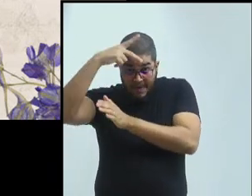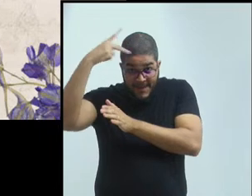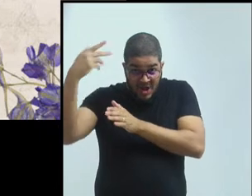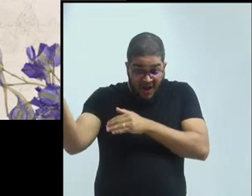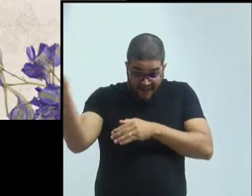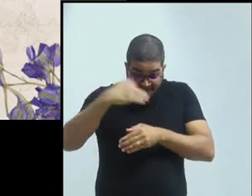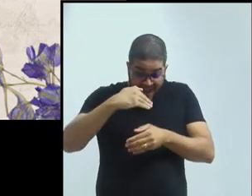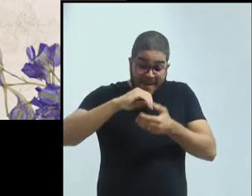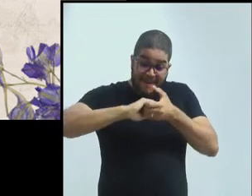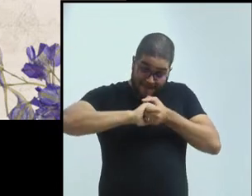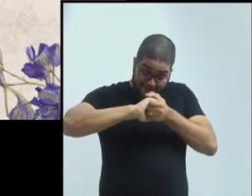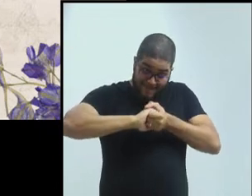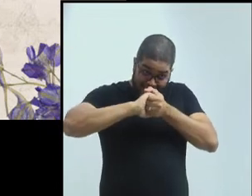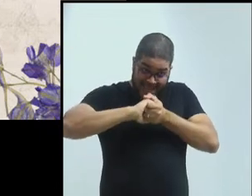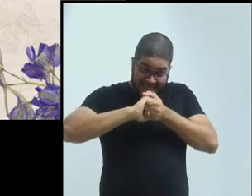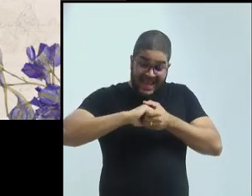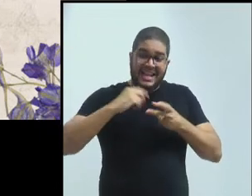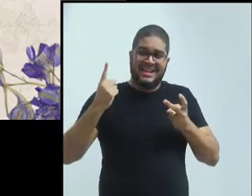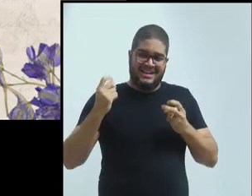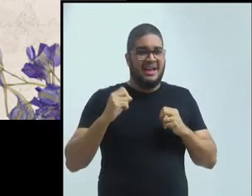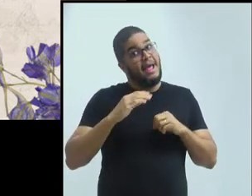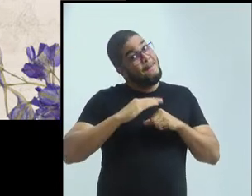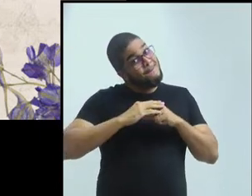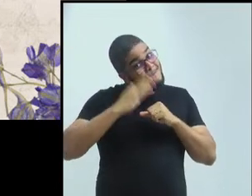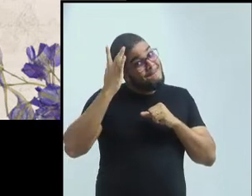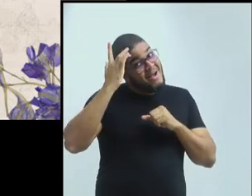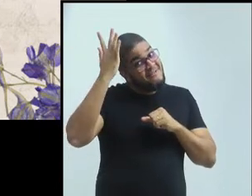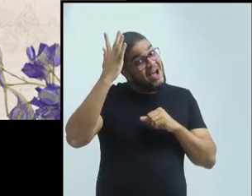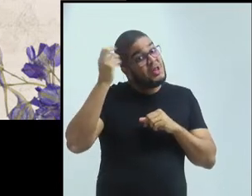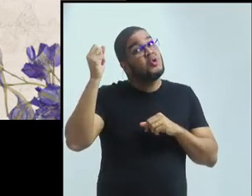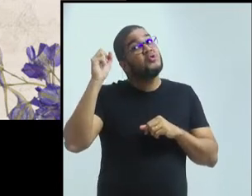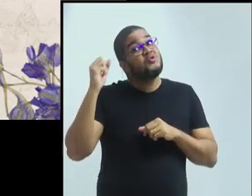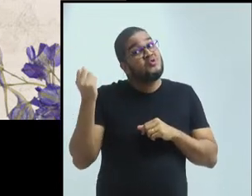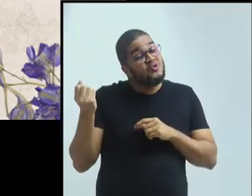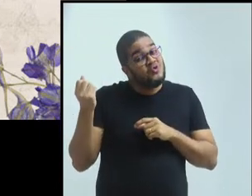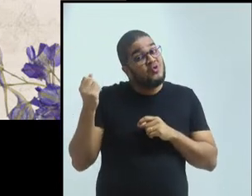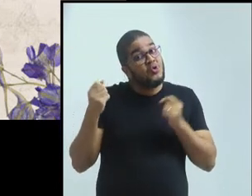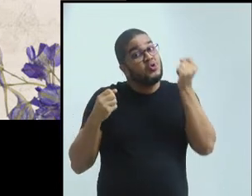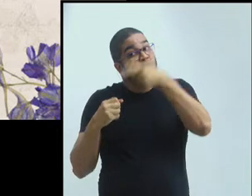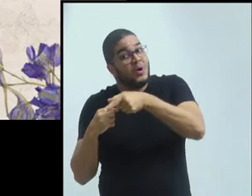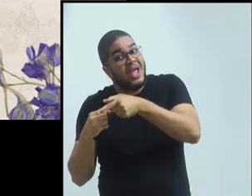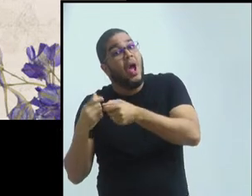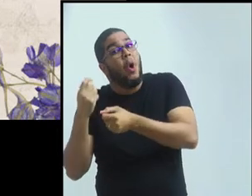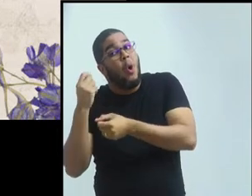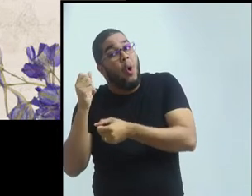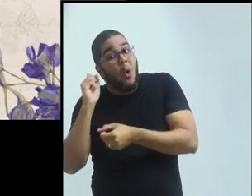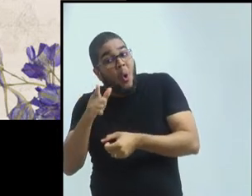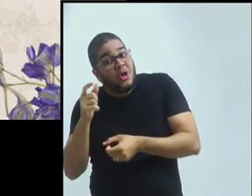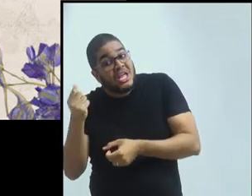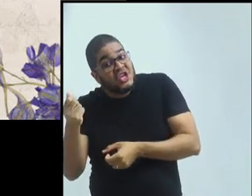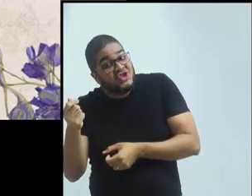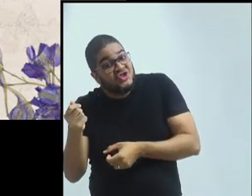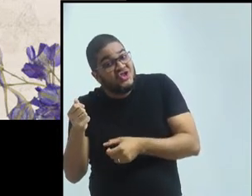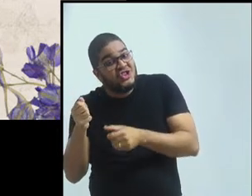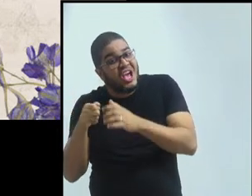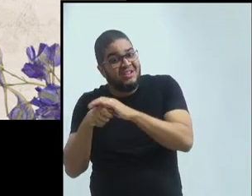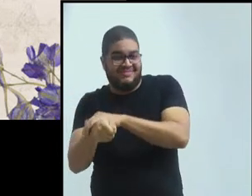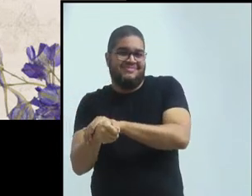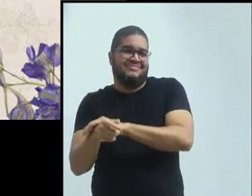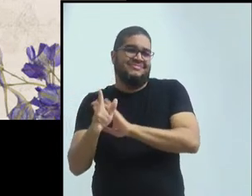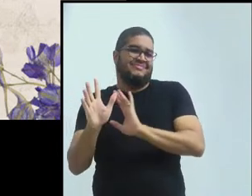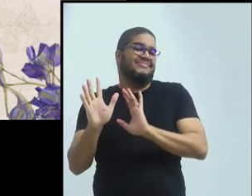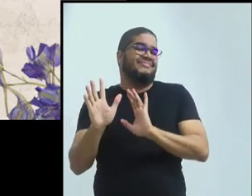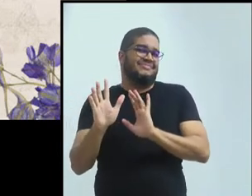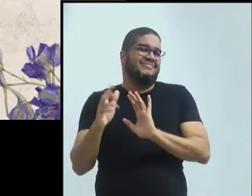É mais fácil do que conseguir um financiamento estrangeiro, porque financiamento estrangeiro não é fácil nem para eles.